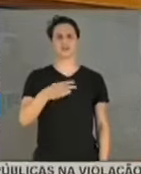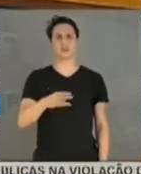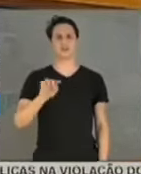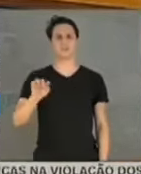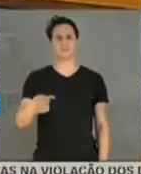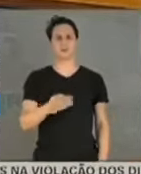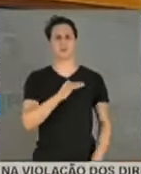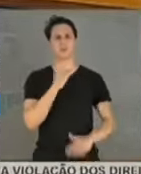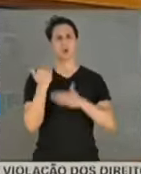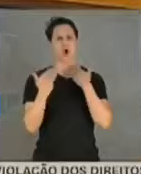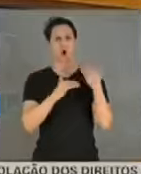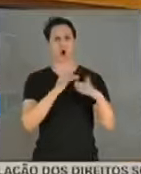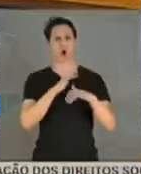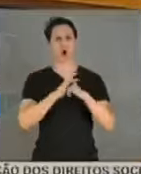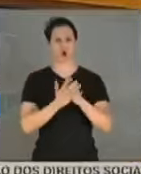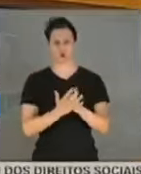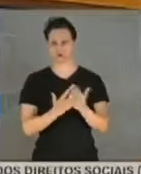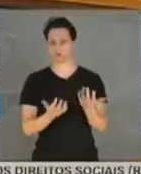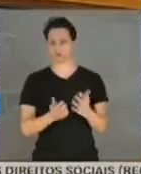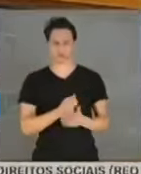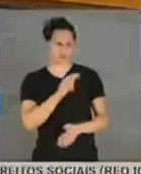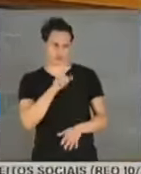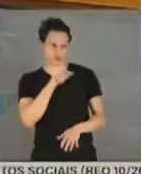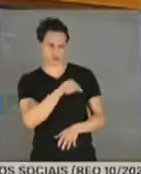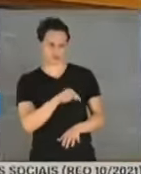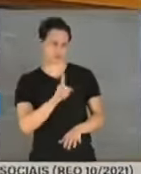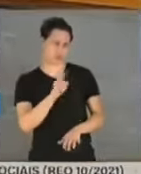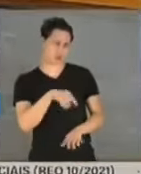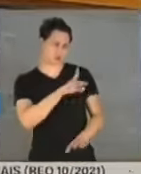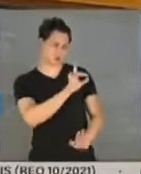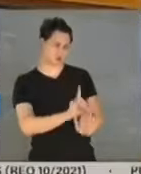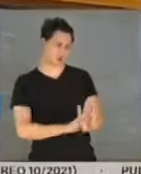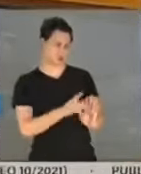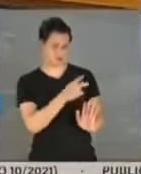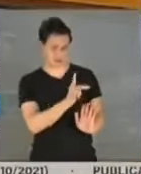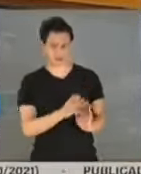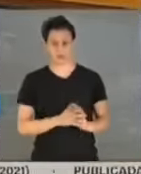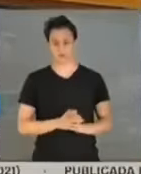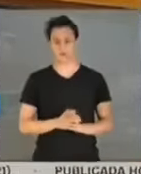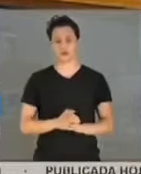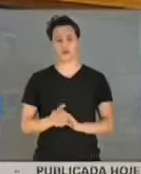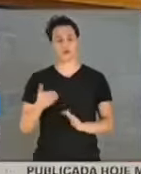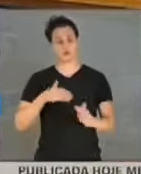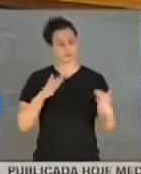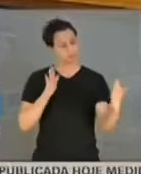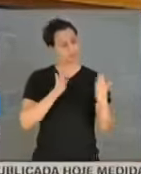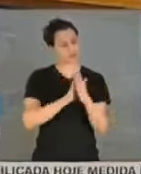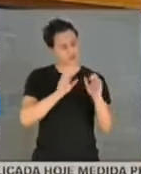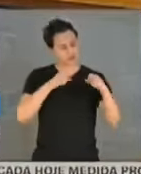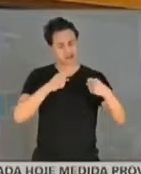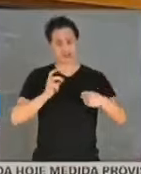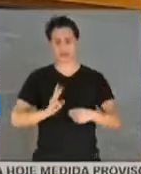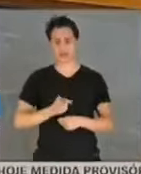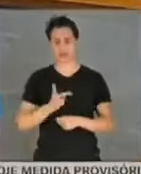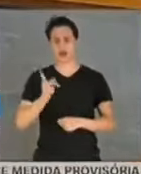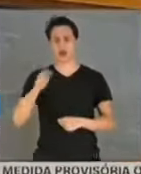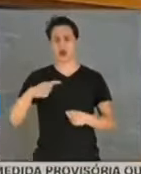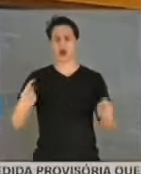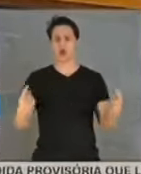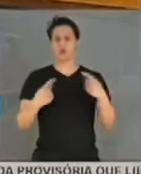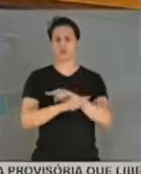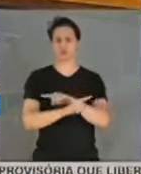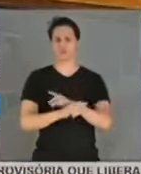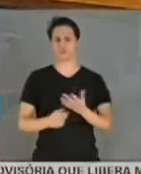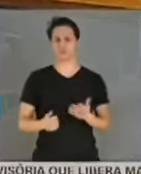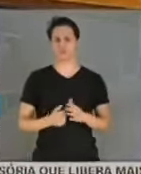mortes, vidas perdidas. Não é sobre isso, é um direito de vossa senhoria. E eu vou combatê-lo sempre. É a contradição, doutor